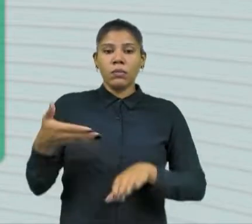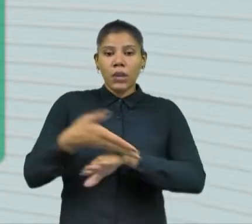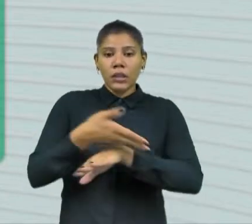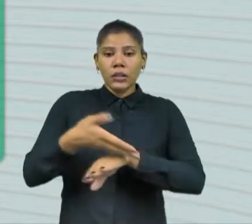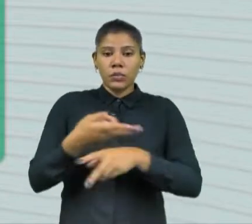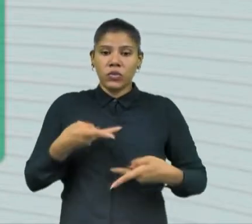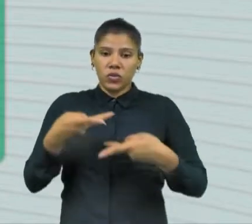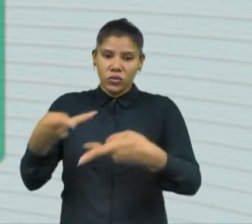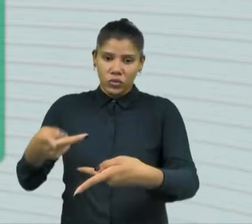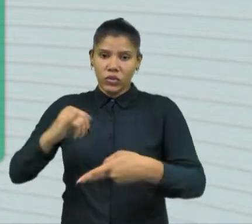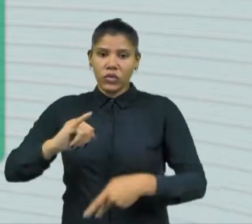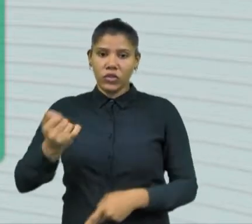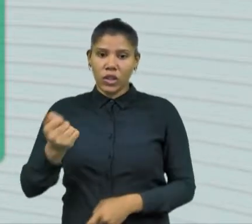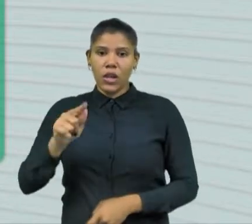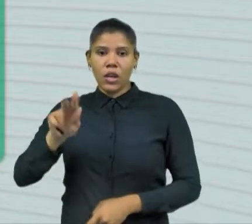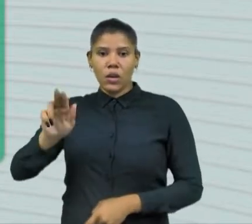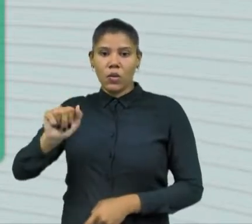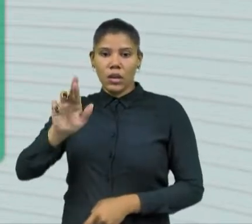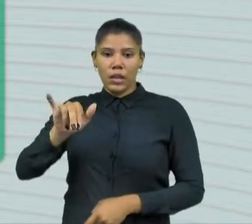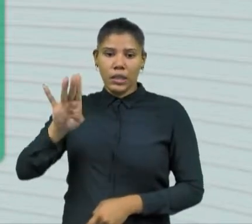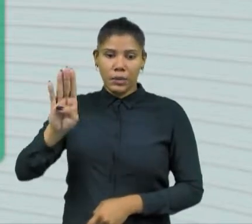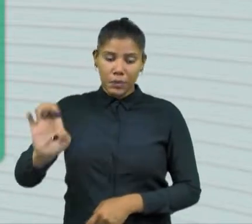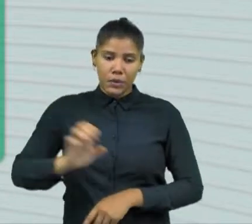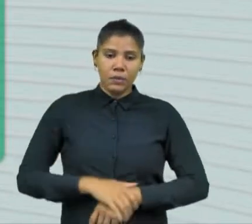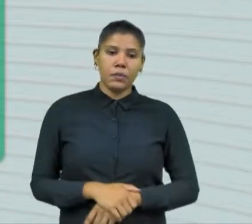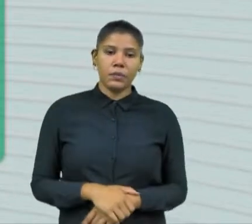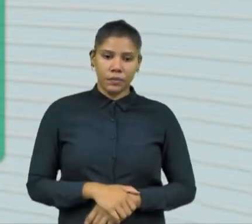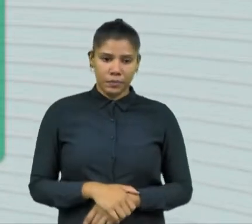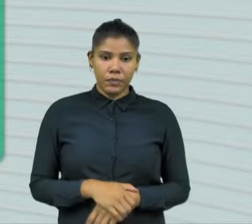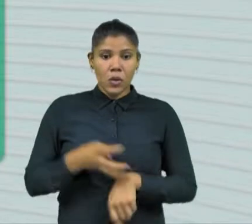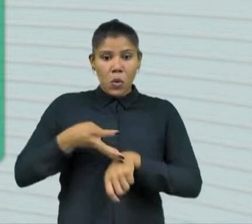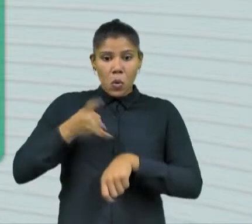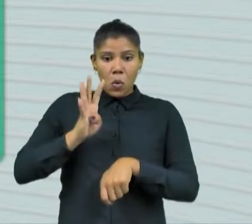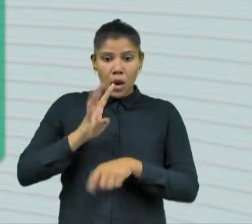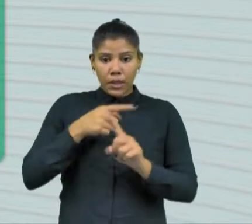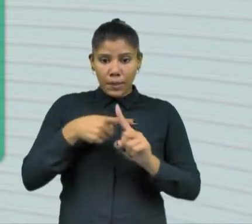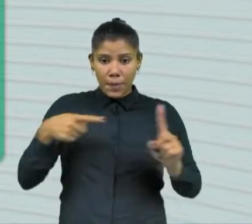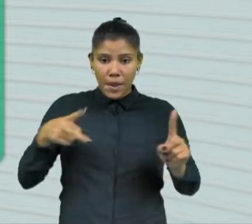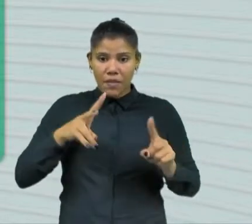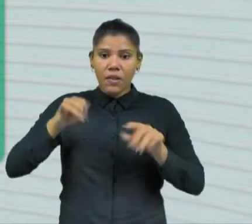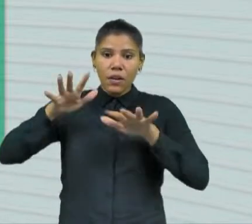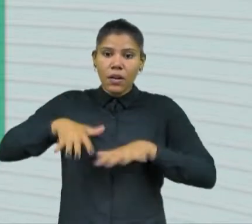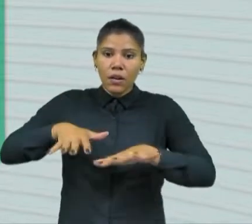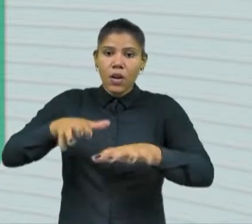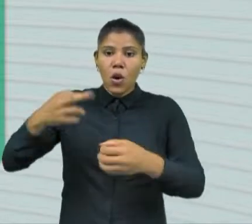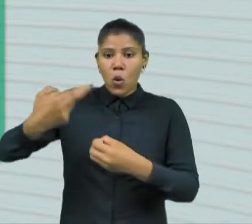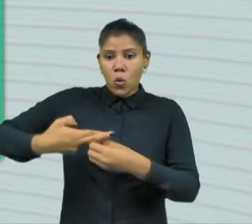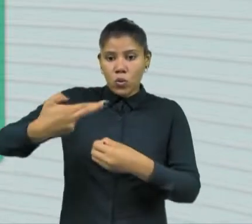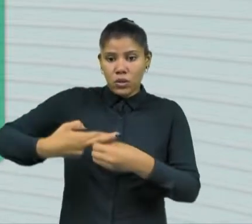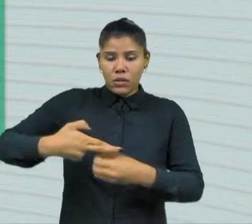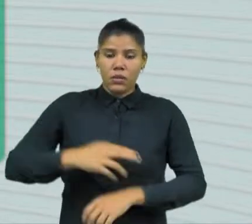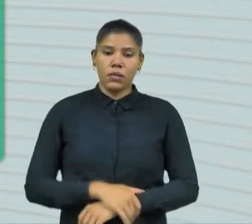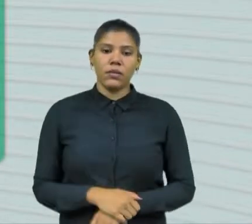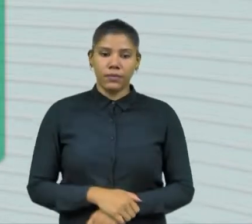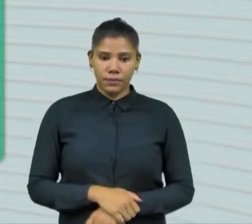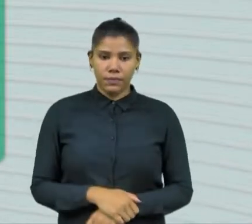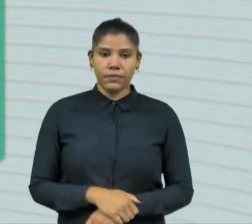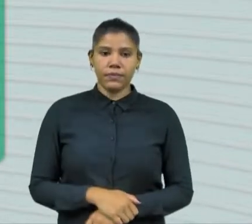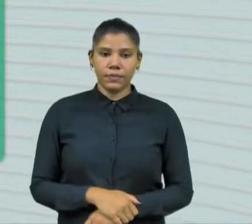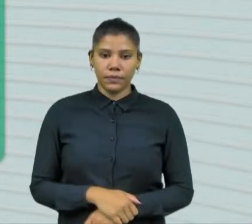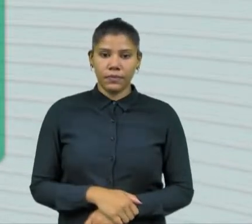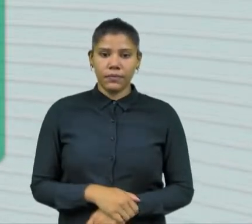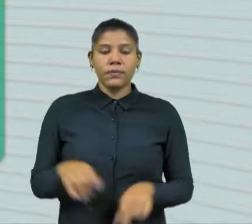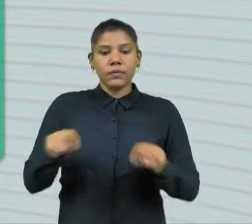caminhada às 10 horas da manhã em Jaguaribe. Às 4h30 da tarde, faz carreata no município de Russas. E, em seguida,